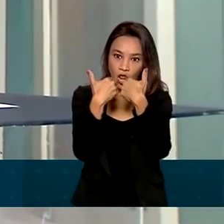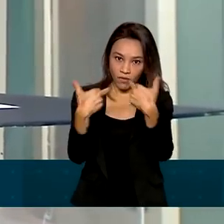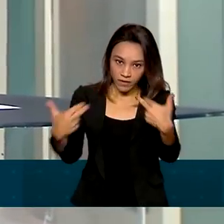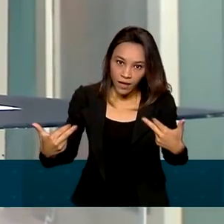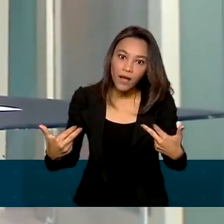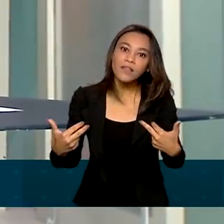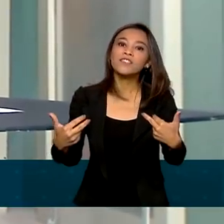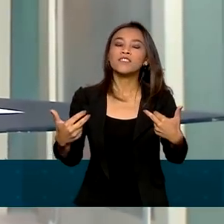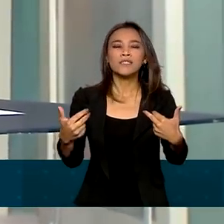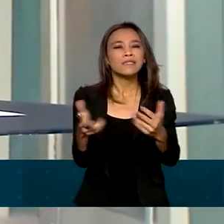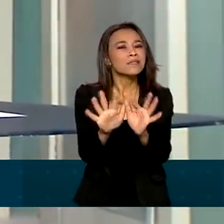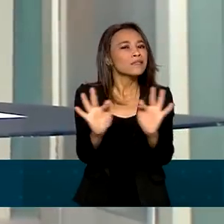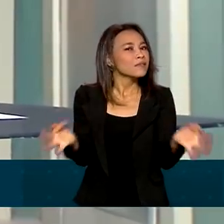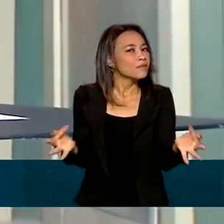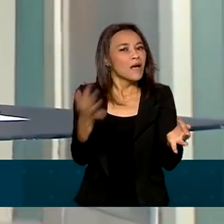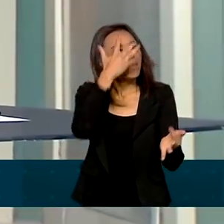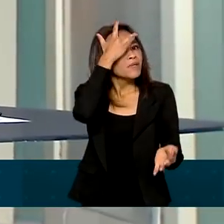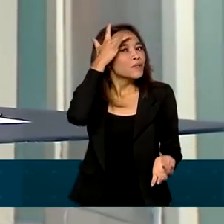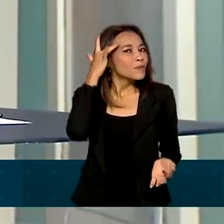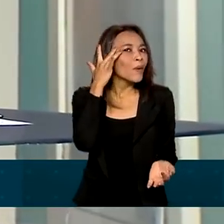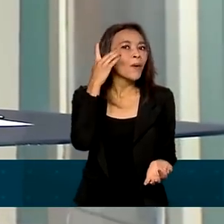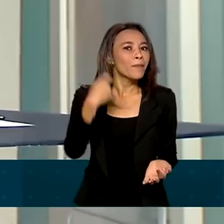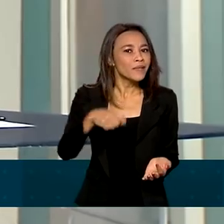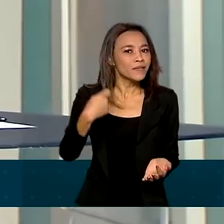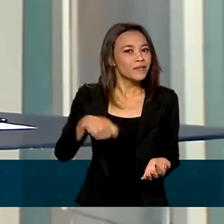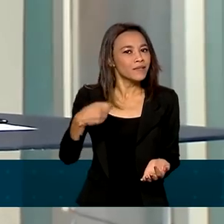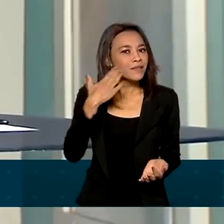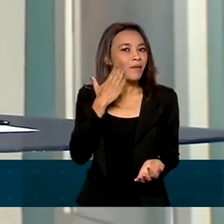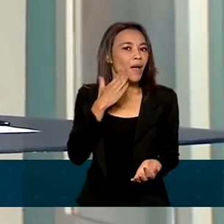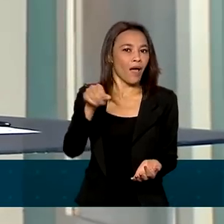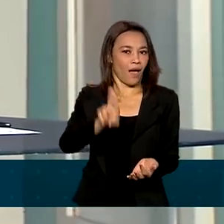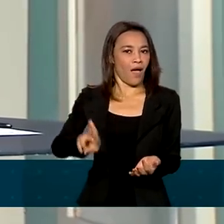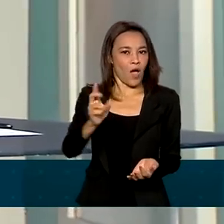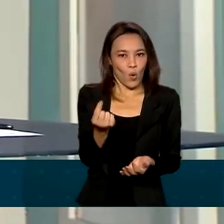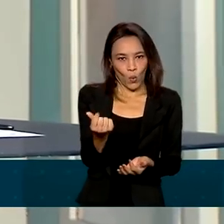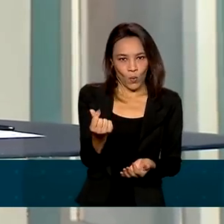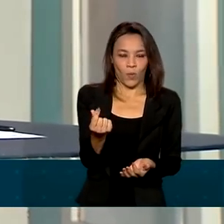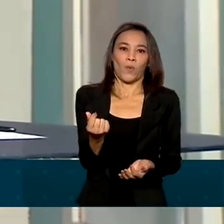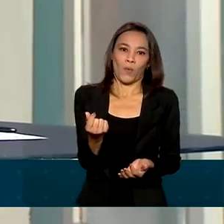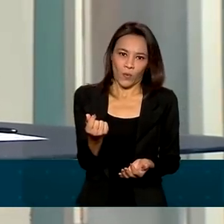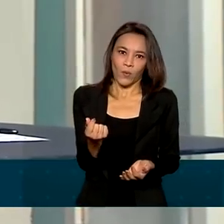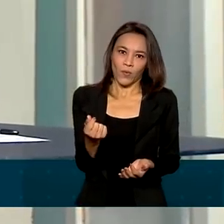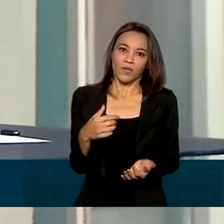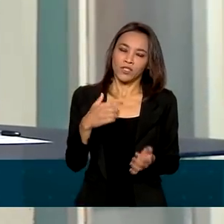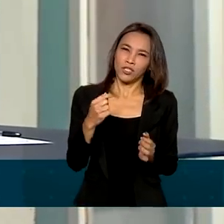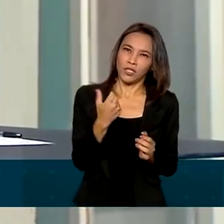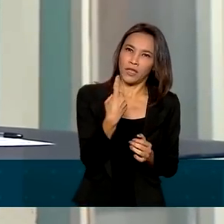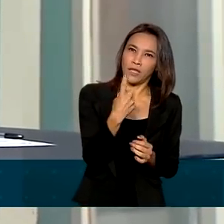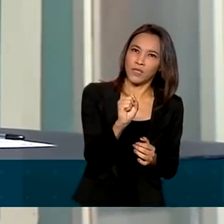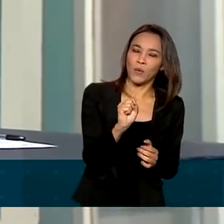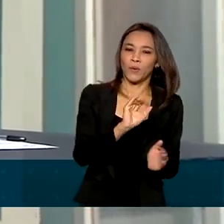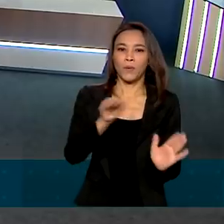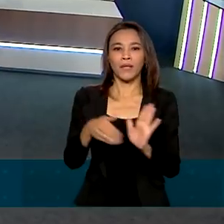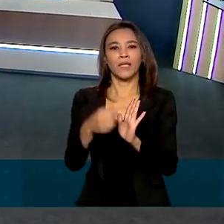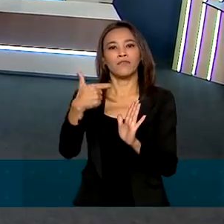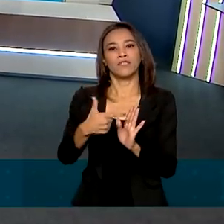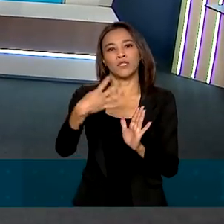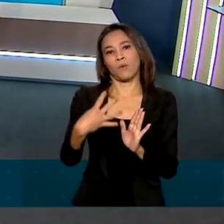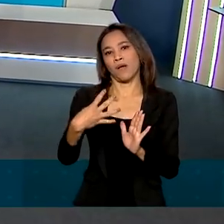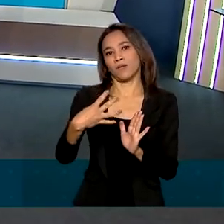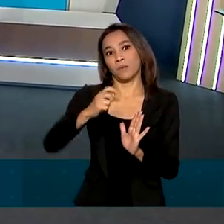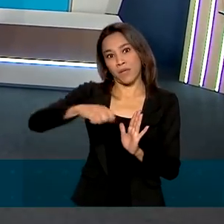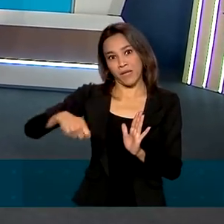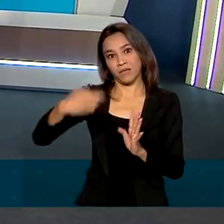seja, simplesmente a pessoa precisa clicar e ela vai saber, que é 18 a 24 meses, as parcelas. De